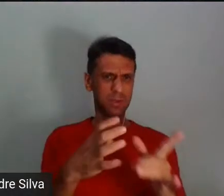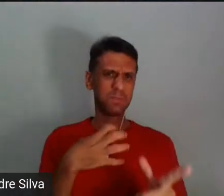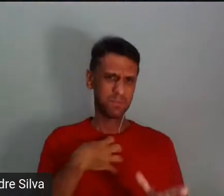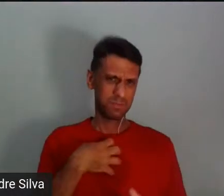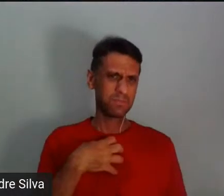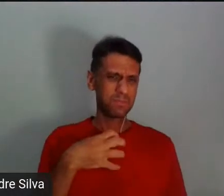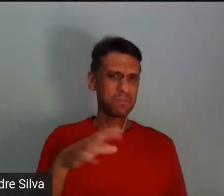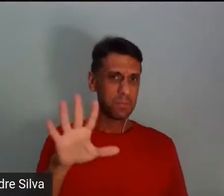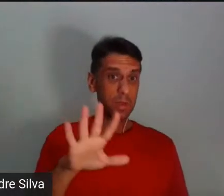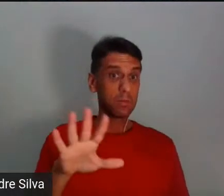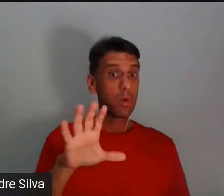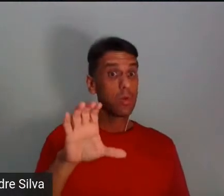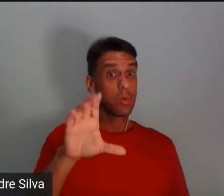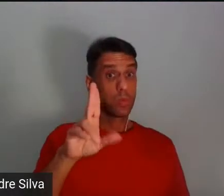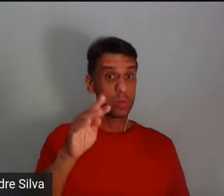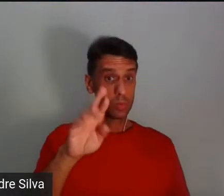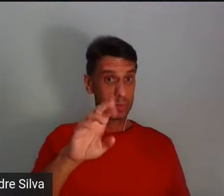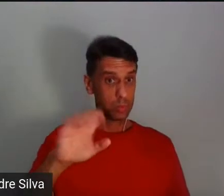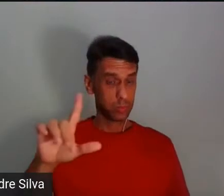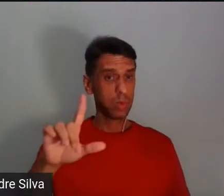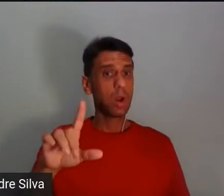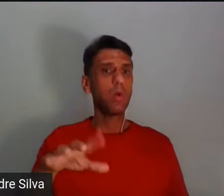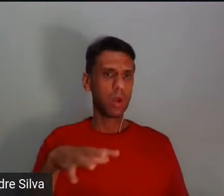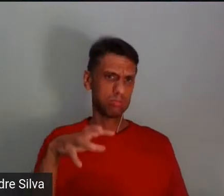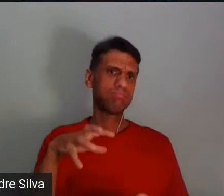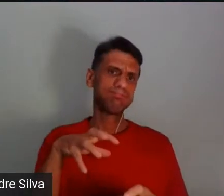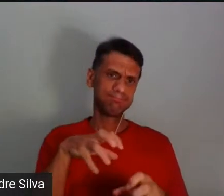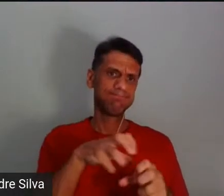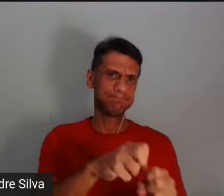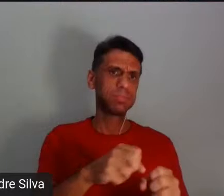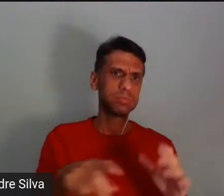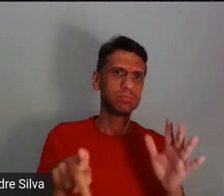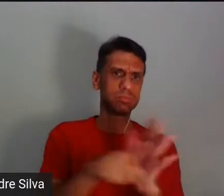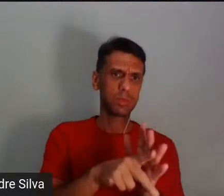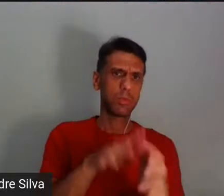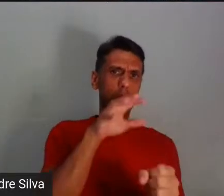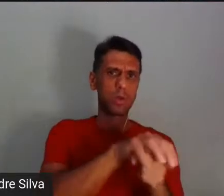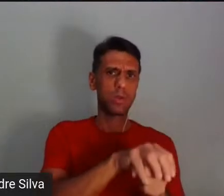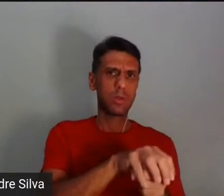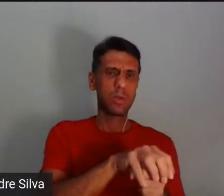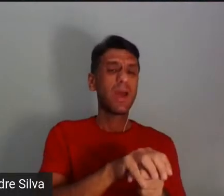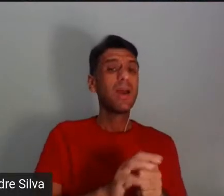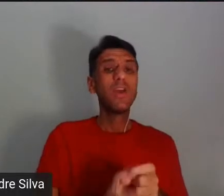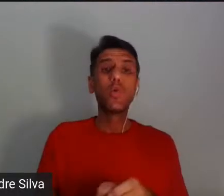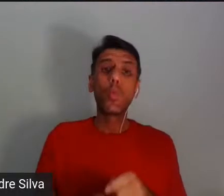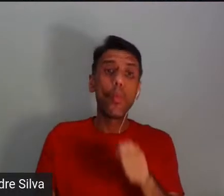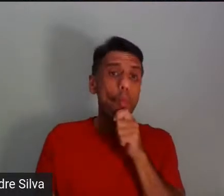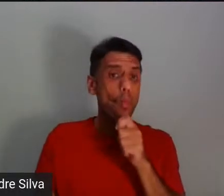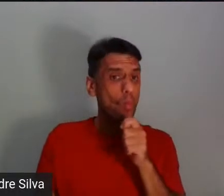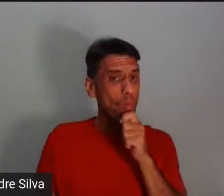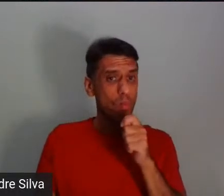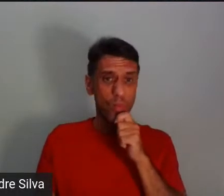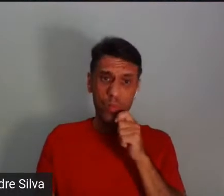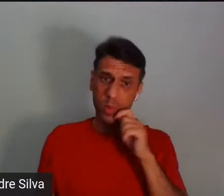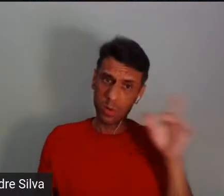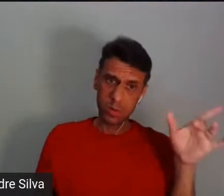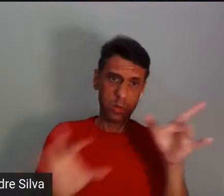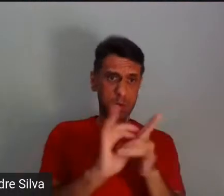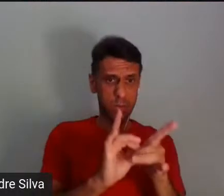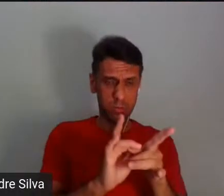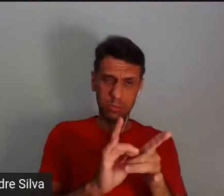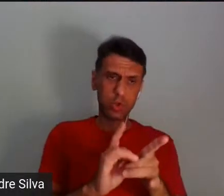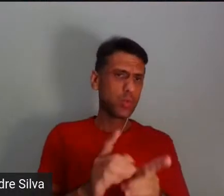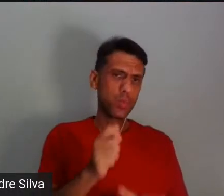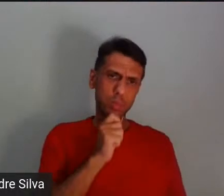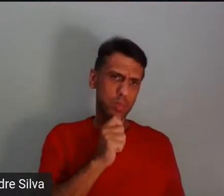propõe decolonial. Eu ainda não fiz esse tipo de aliança com a pragmática cultural.